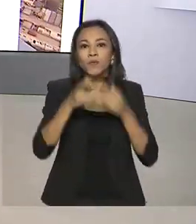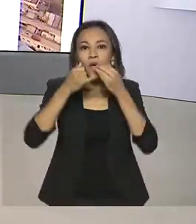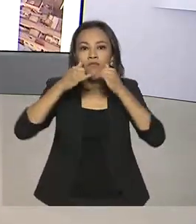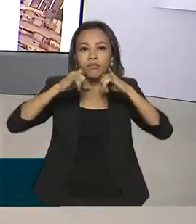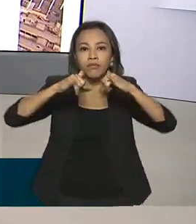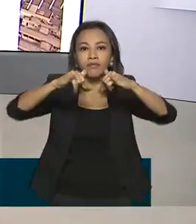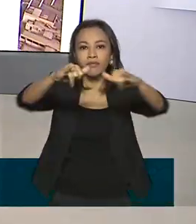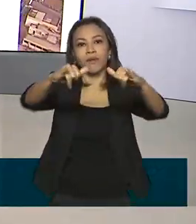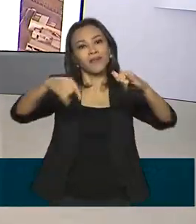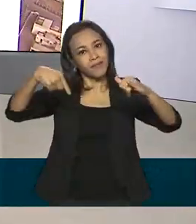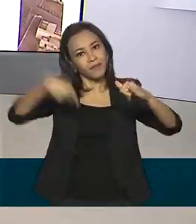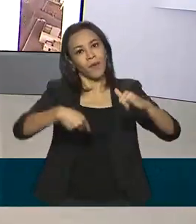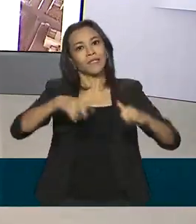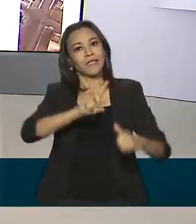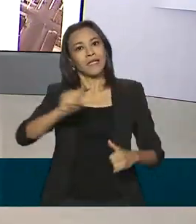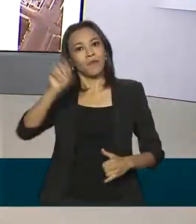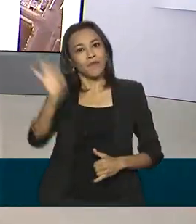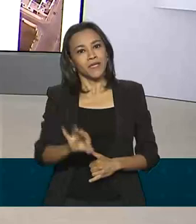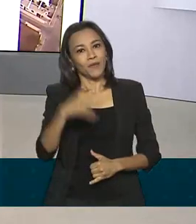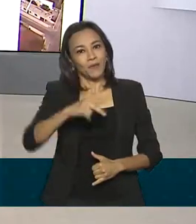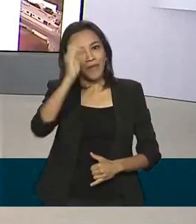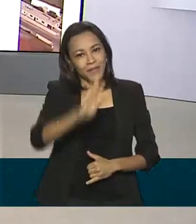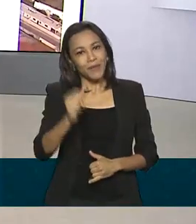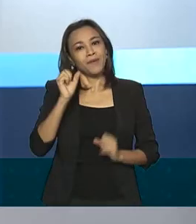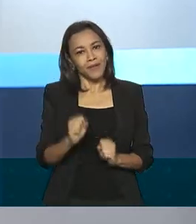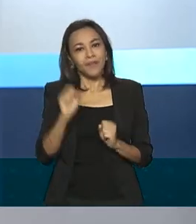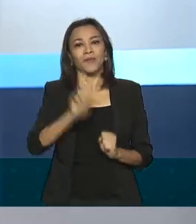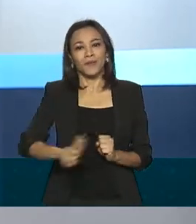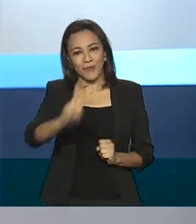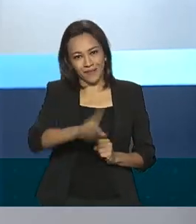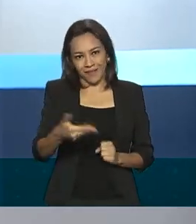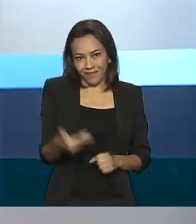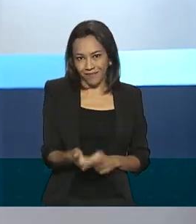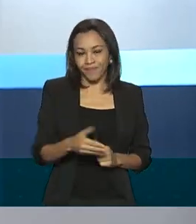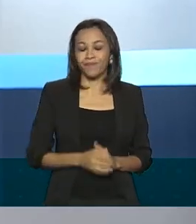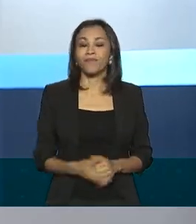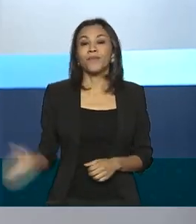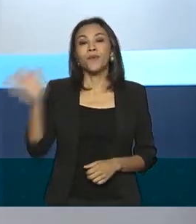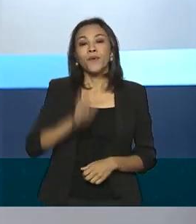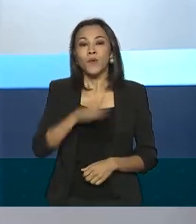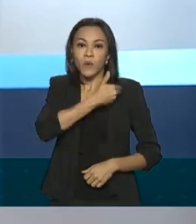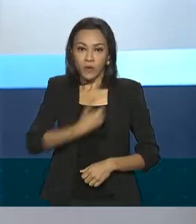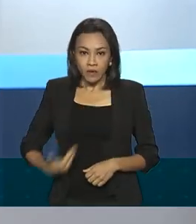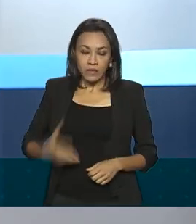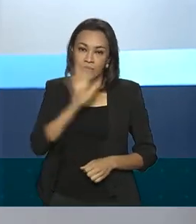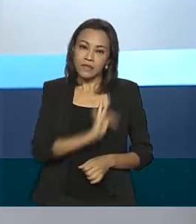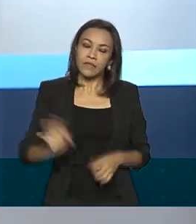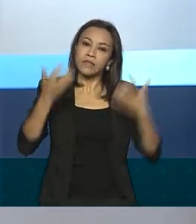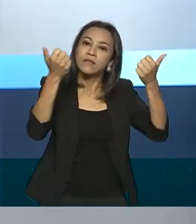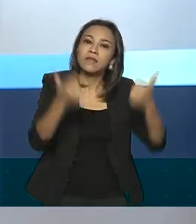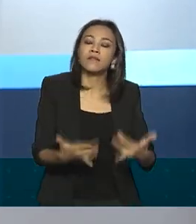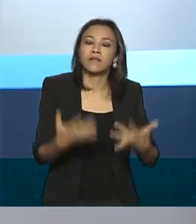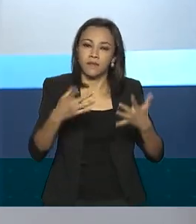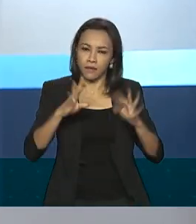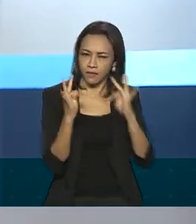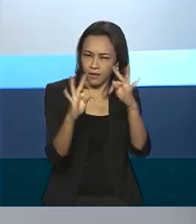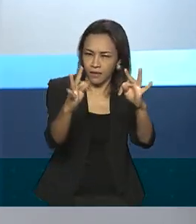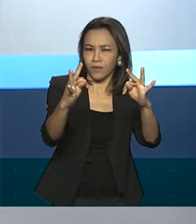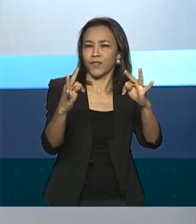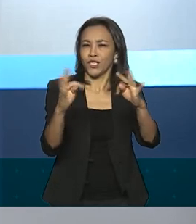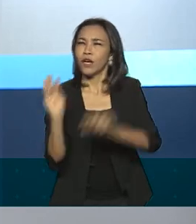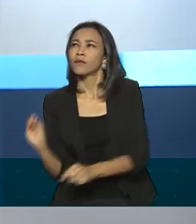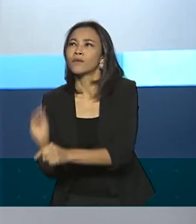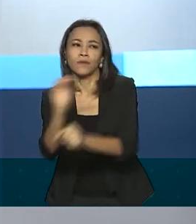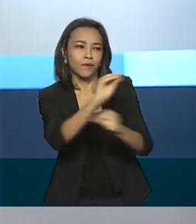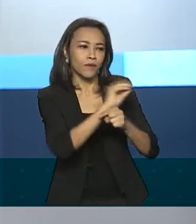futuramente ser utilizado no transporte coletivo. Segundo o governo federal, a tecnologia, além de auxiliar na preservação do